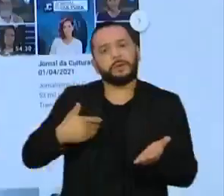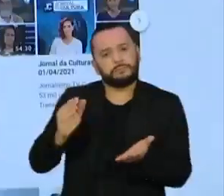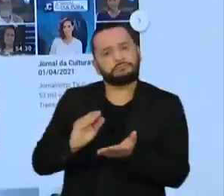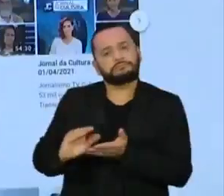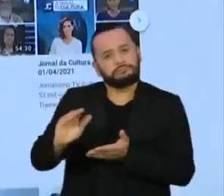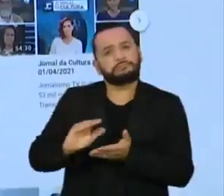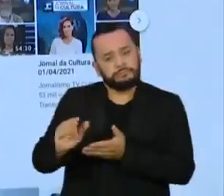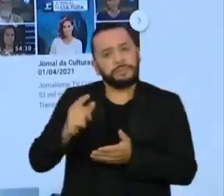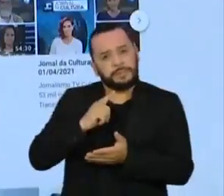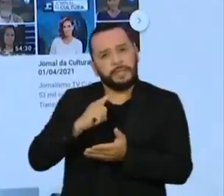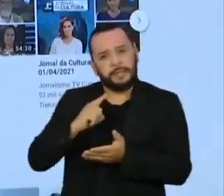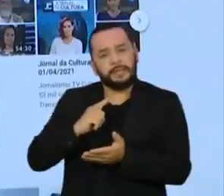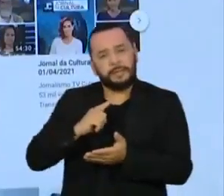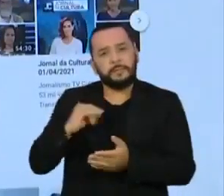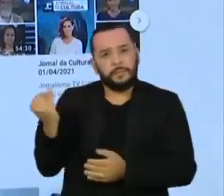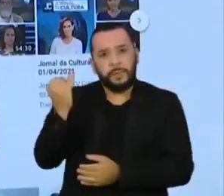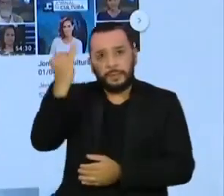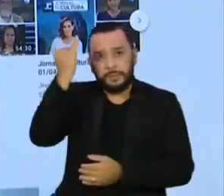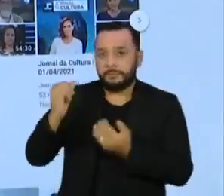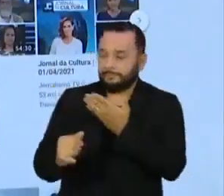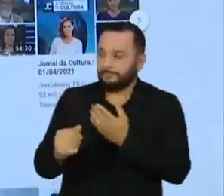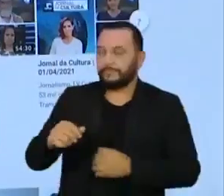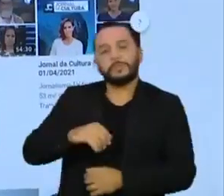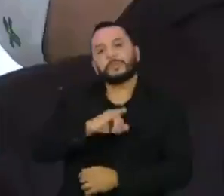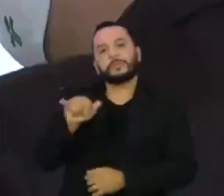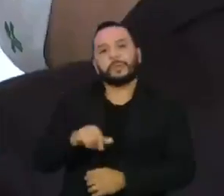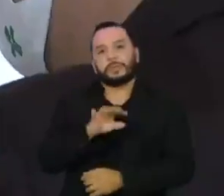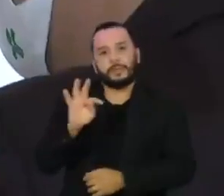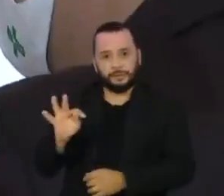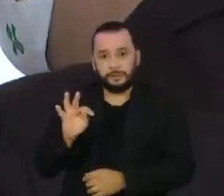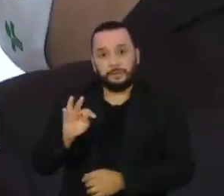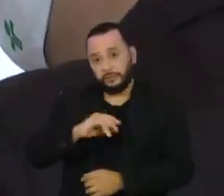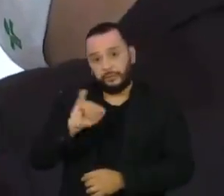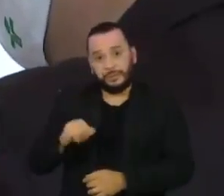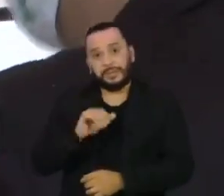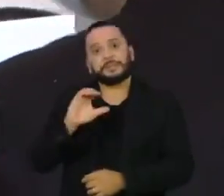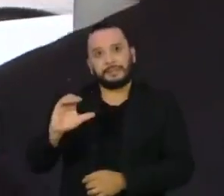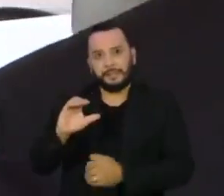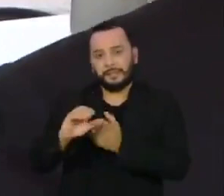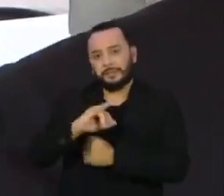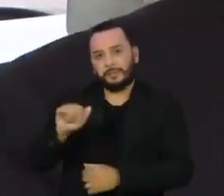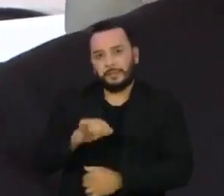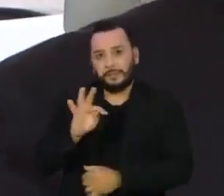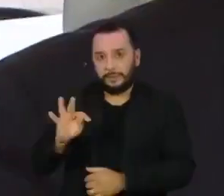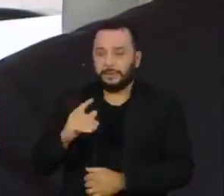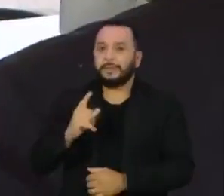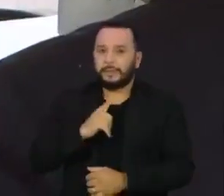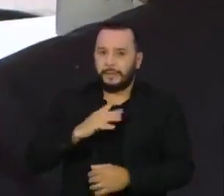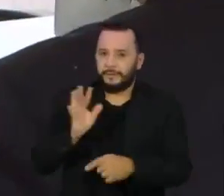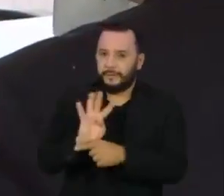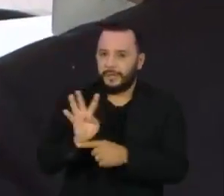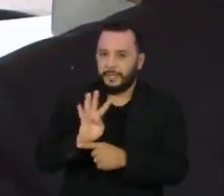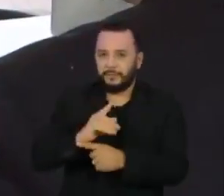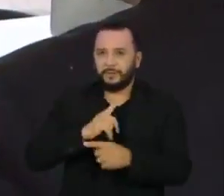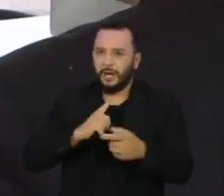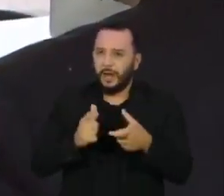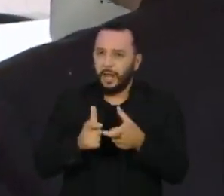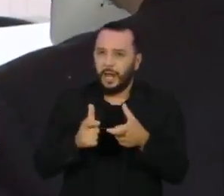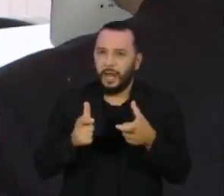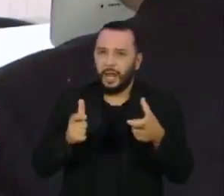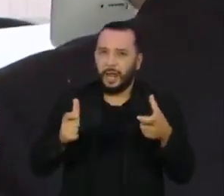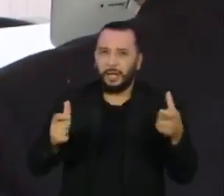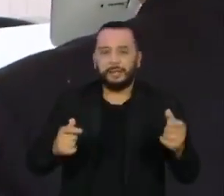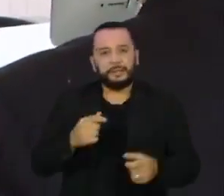importante. Outro destaque é o canal de jornalismo da TV Cultura no YouTube. A audiência média dos vídeos cresceu 350